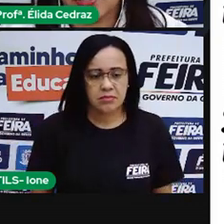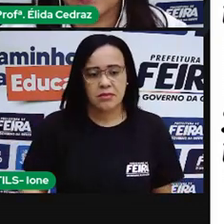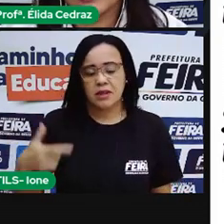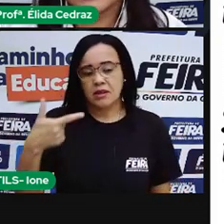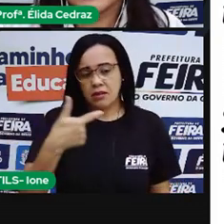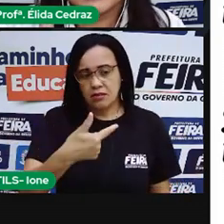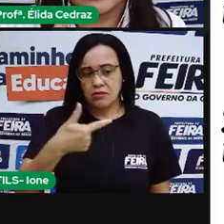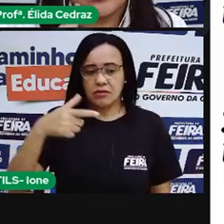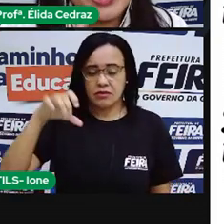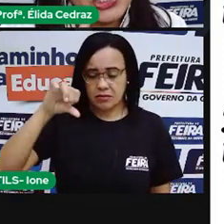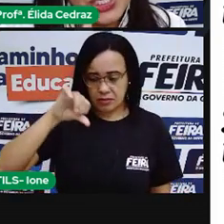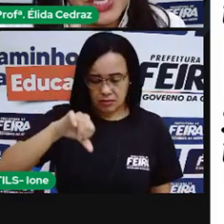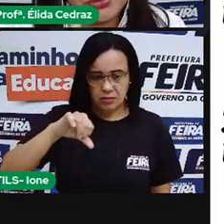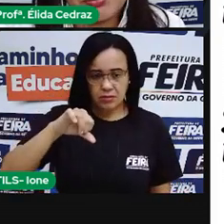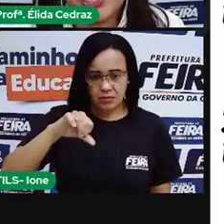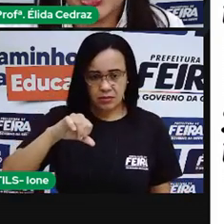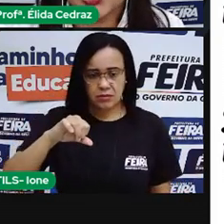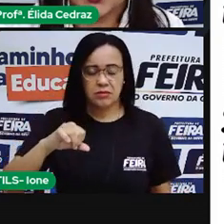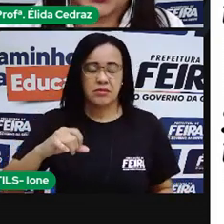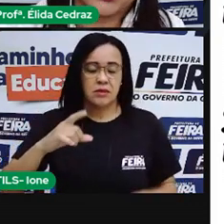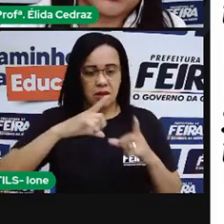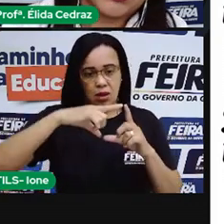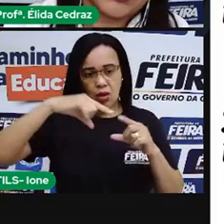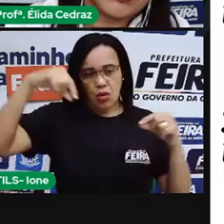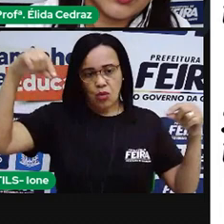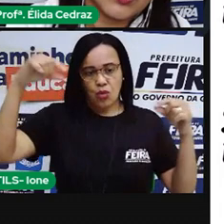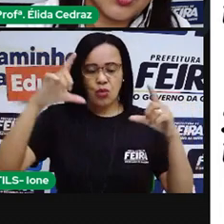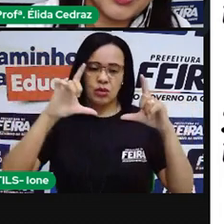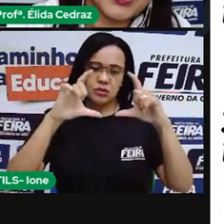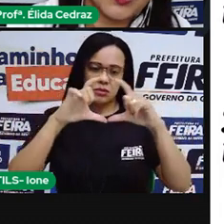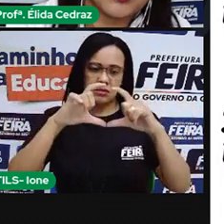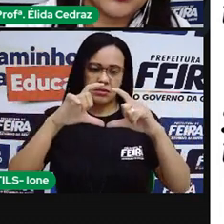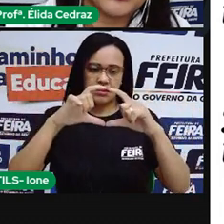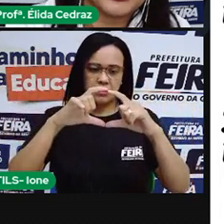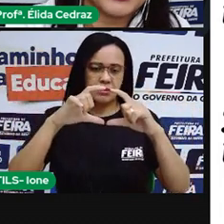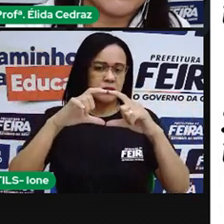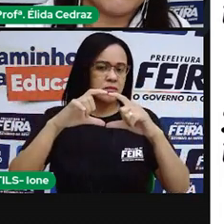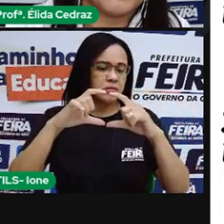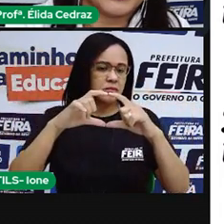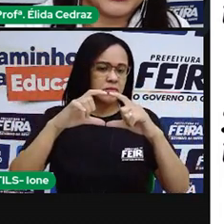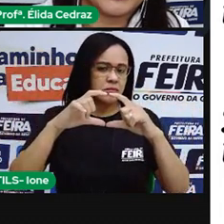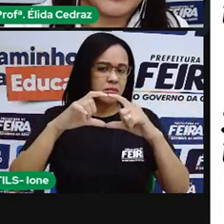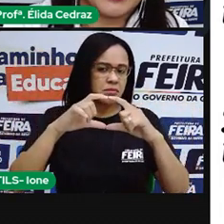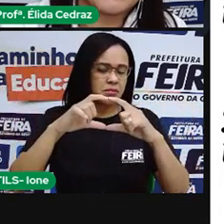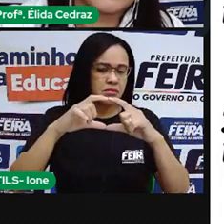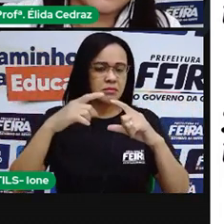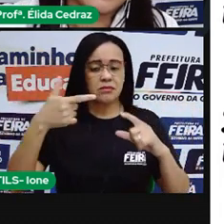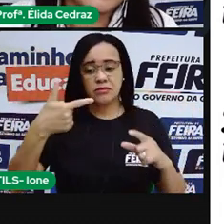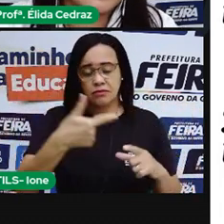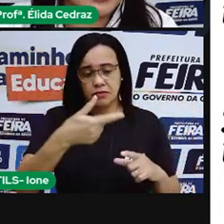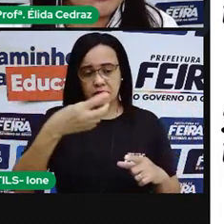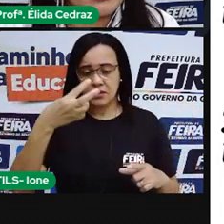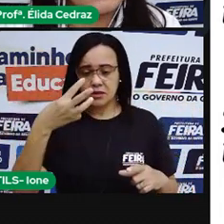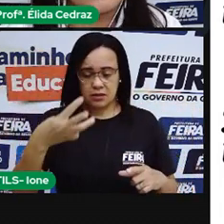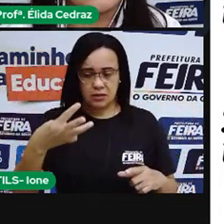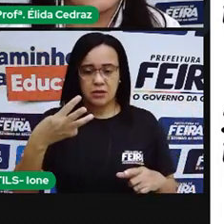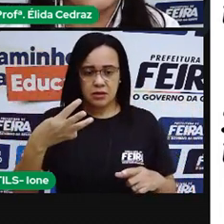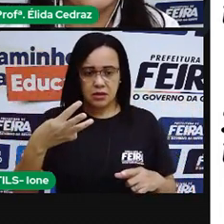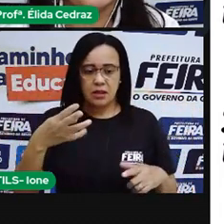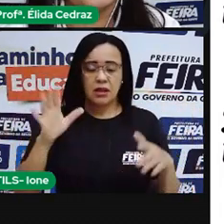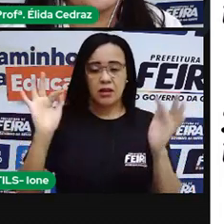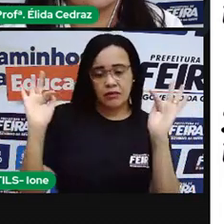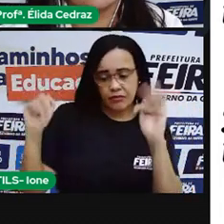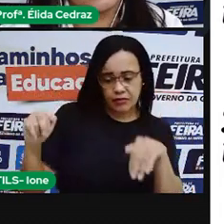e a lua cheia do mês de julho começou no dia 23 e termina